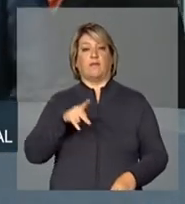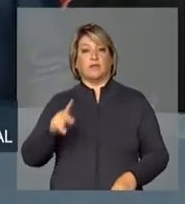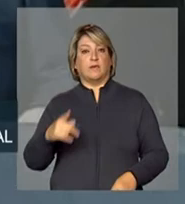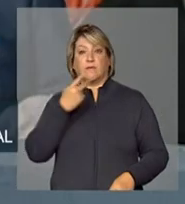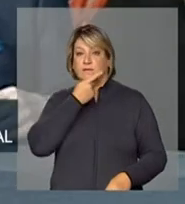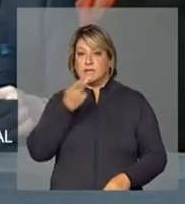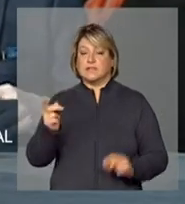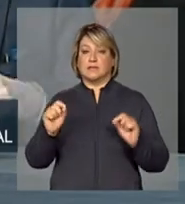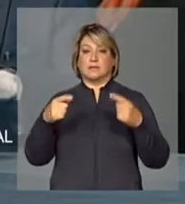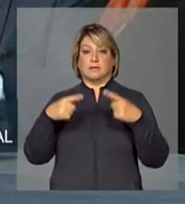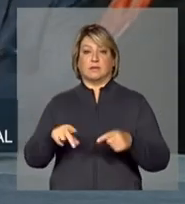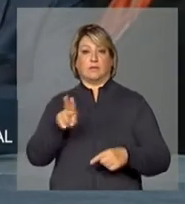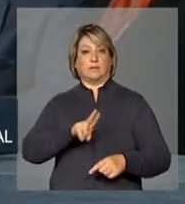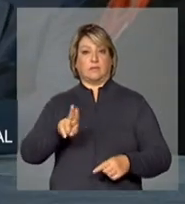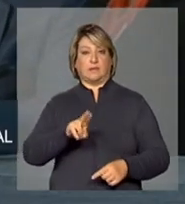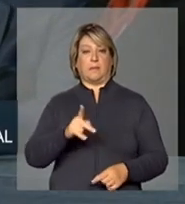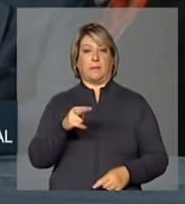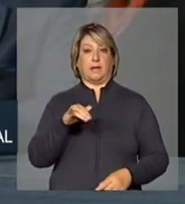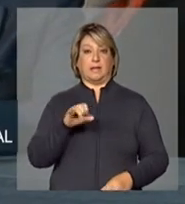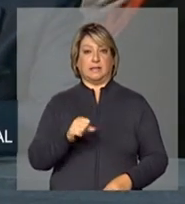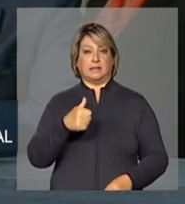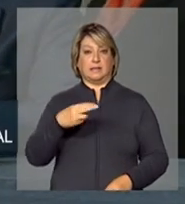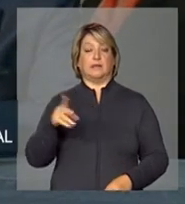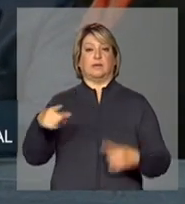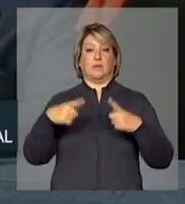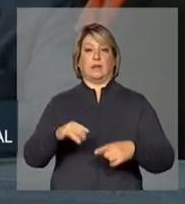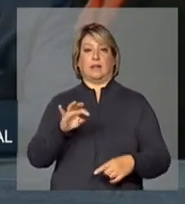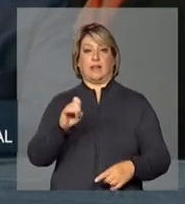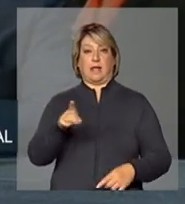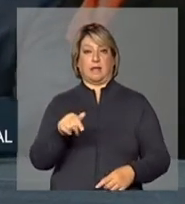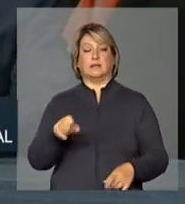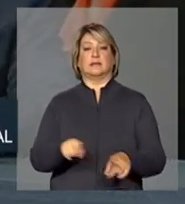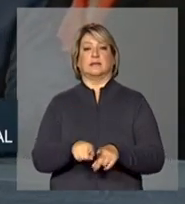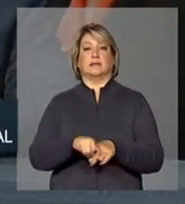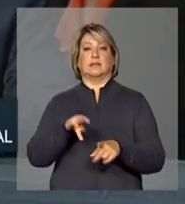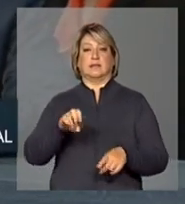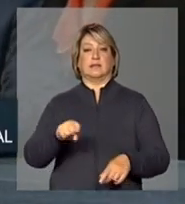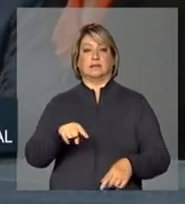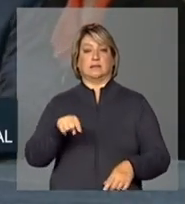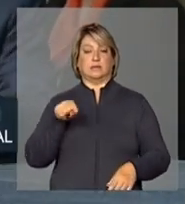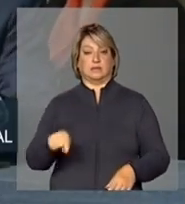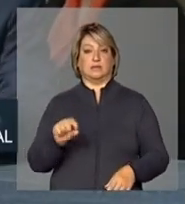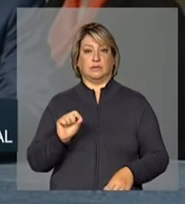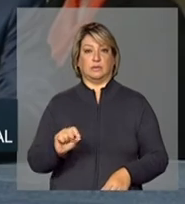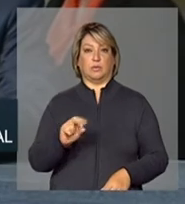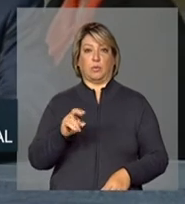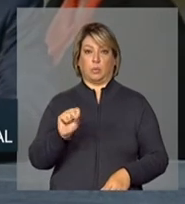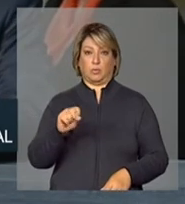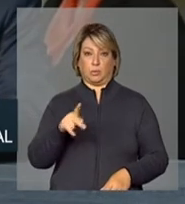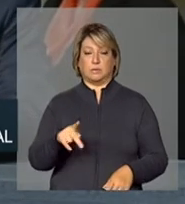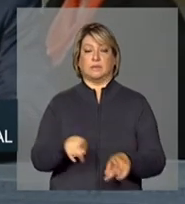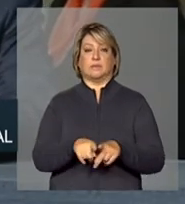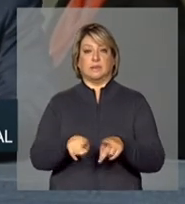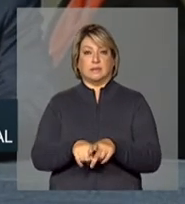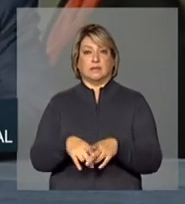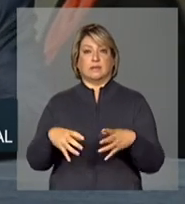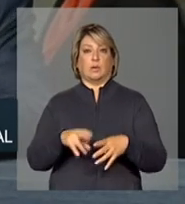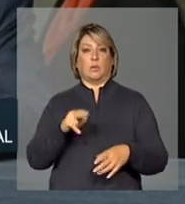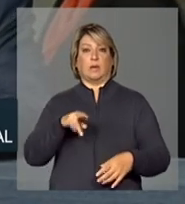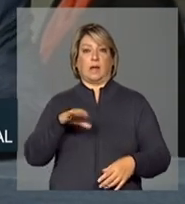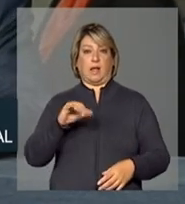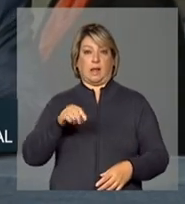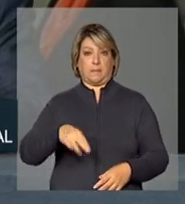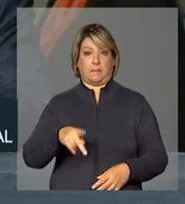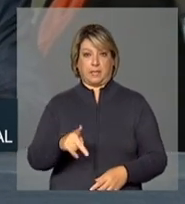Universidades de Paris XIII do Texas e do Instituto Ortega e da USP, além de professor titular na Unicamp.